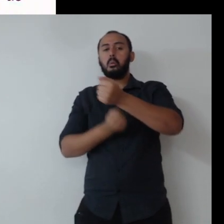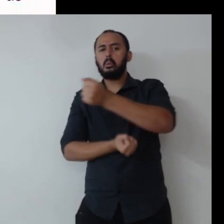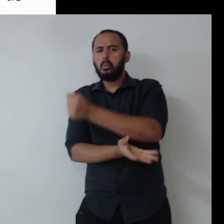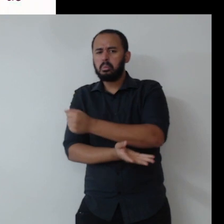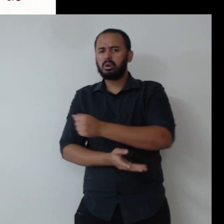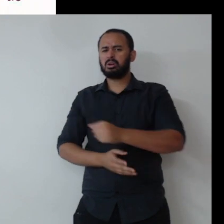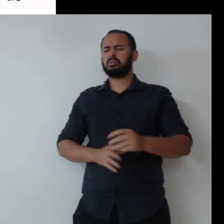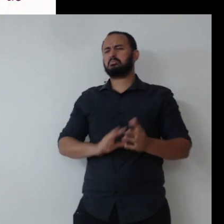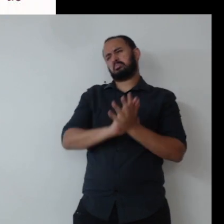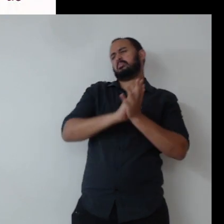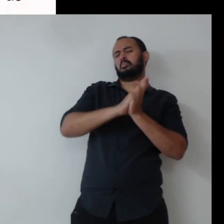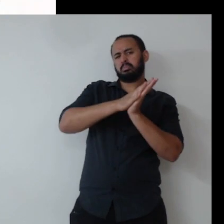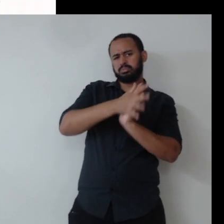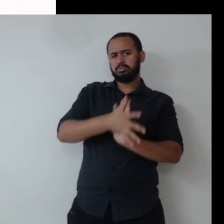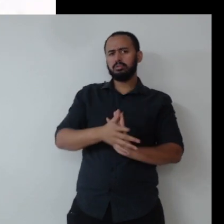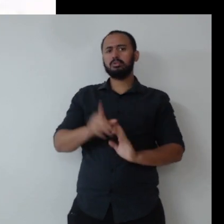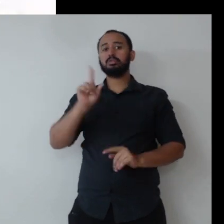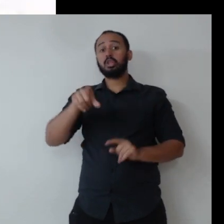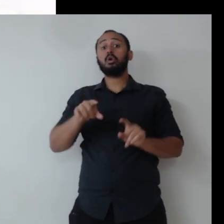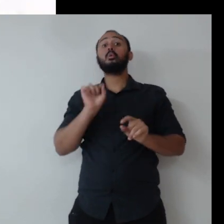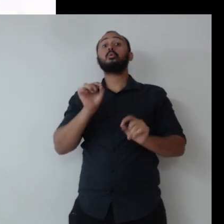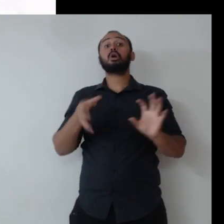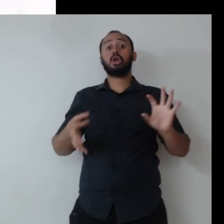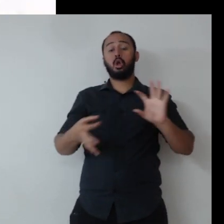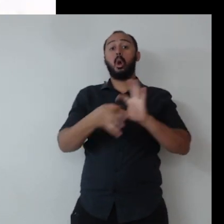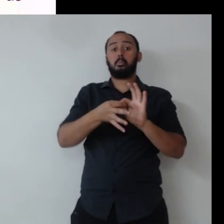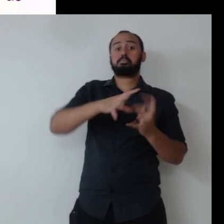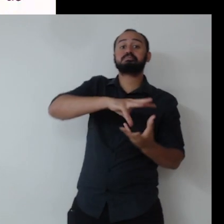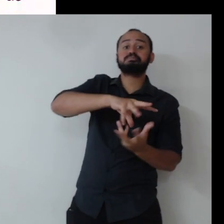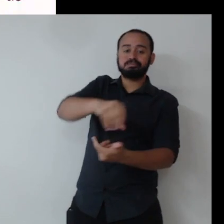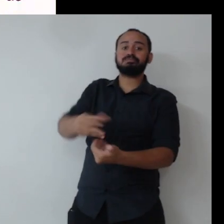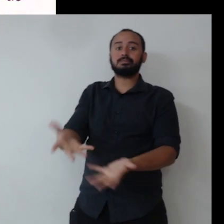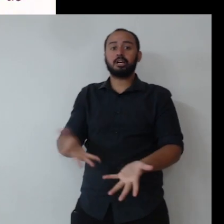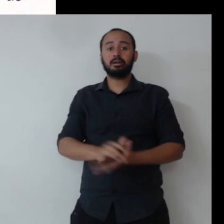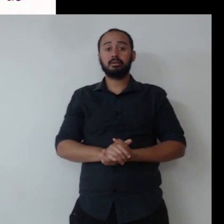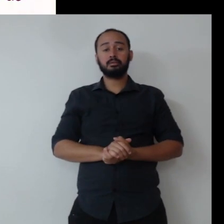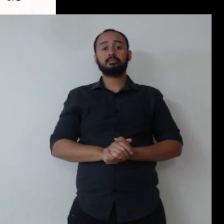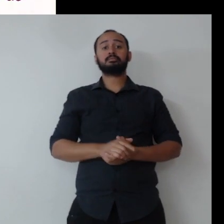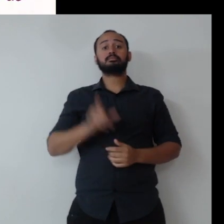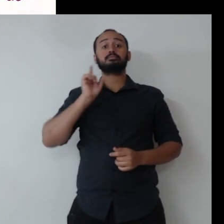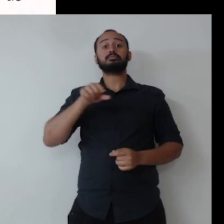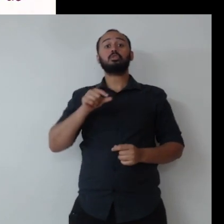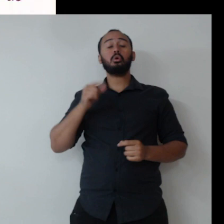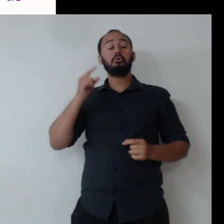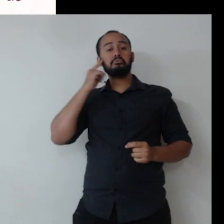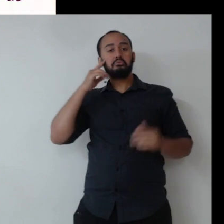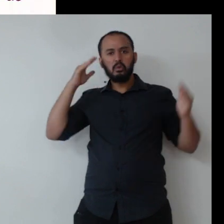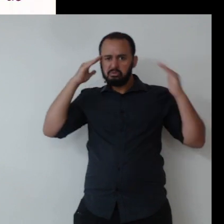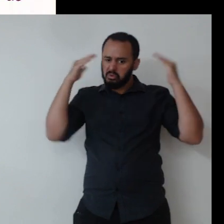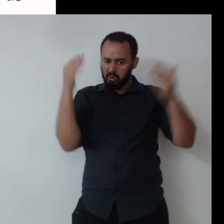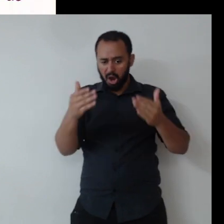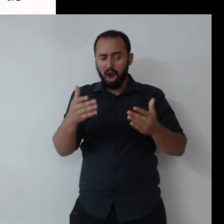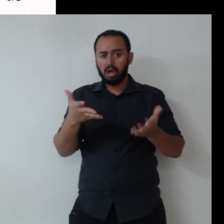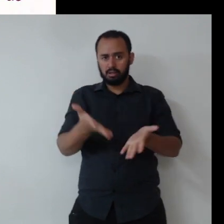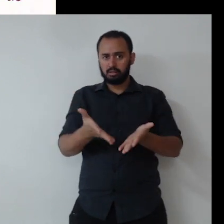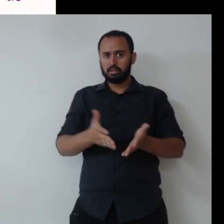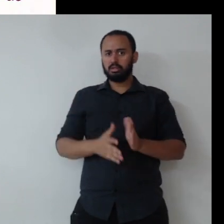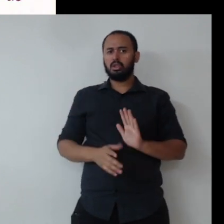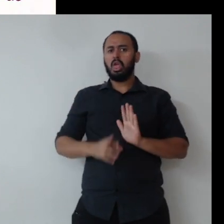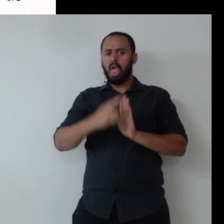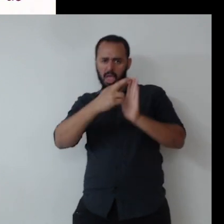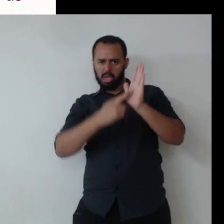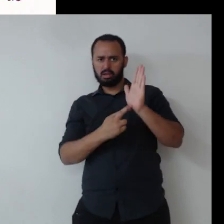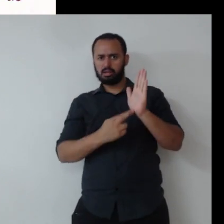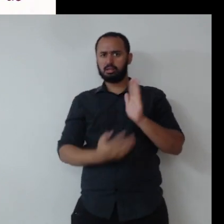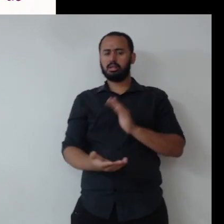Depois, aí eu entro mais detalhadamente o que é esse pacto global, né? E, na verdade, pautado nesses princípios, o então secretário-geral da ONU, no